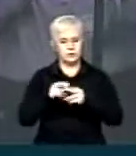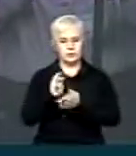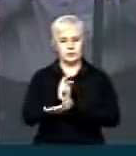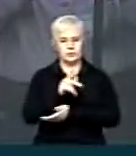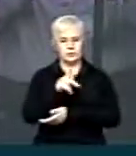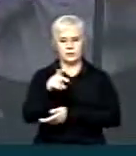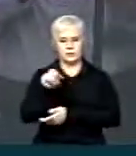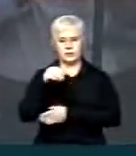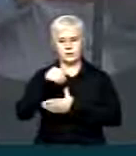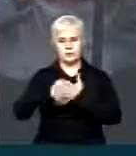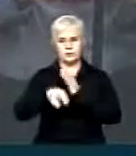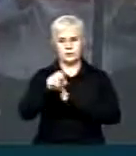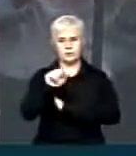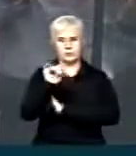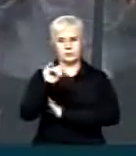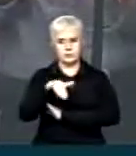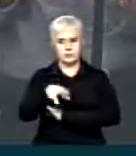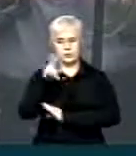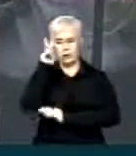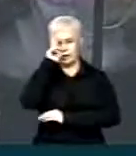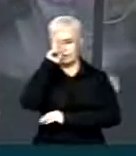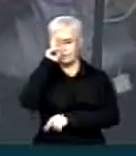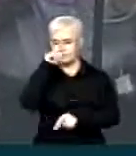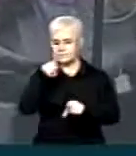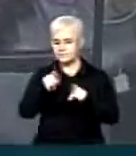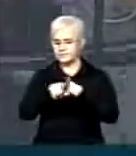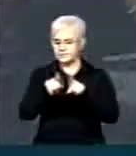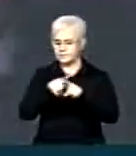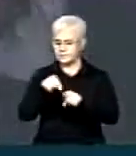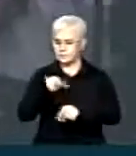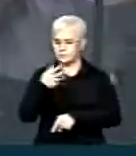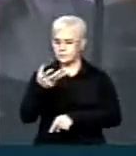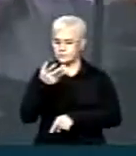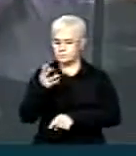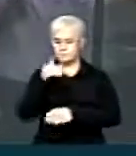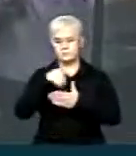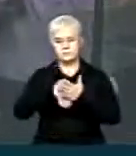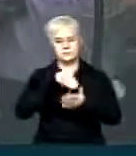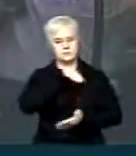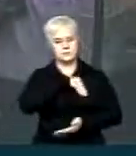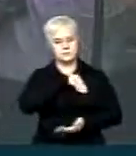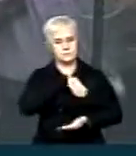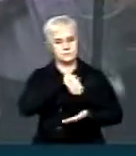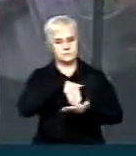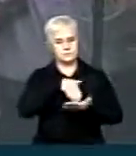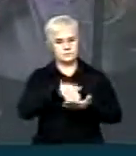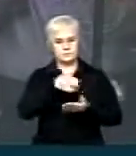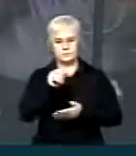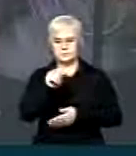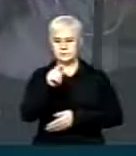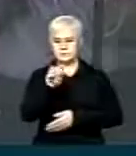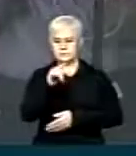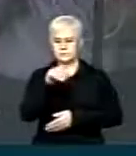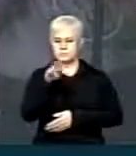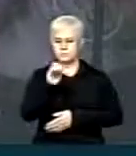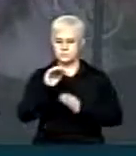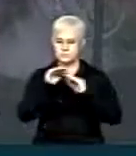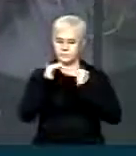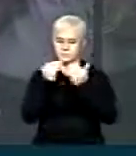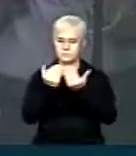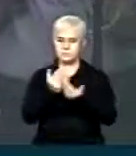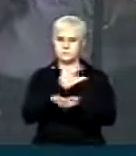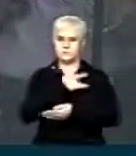vota favoravelmente, lembrando também que nós queremos votar o piso salarial dos agentes comunitários de saúde e